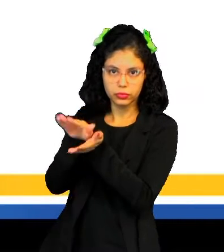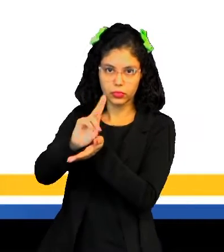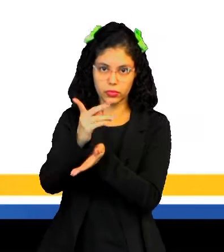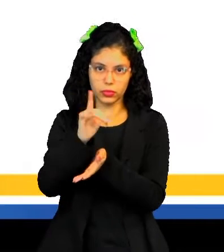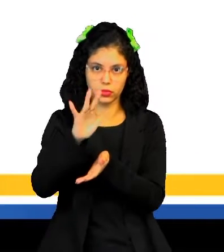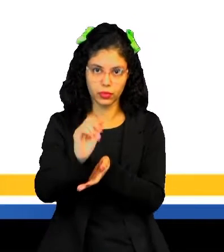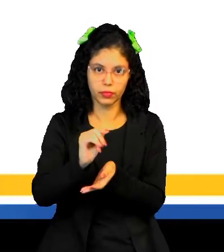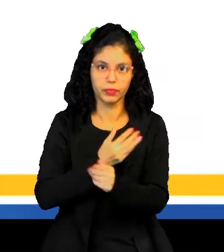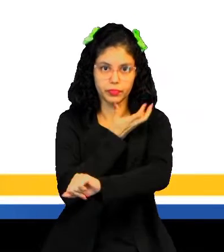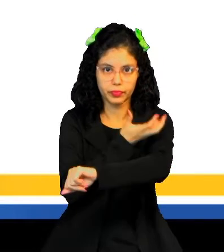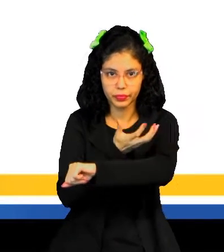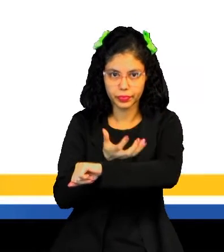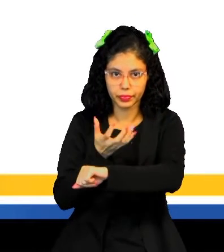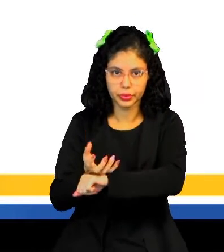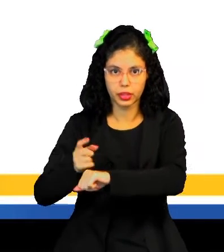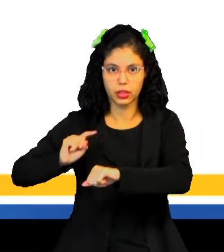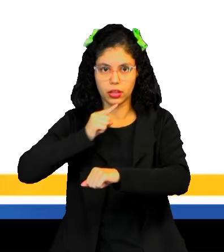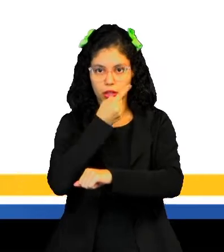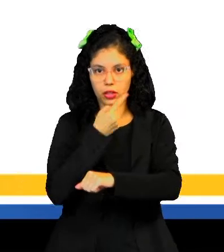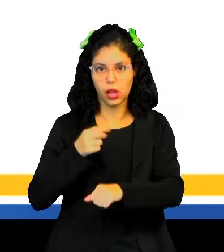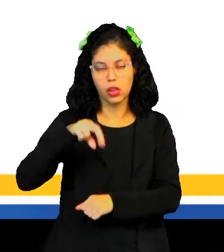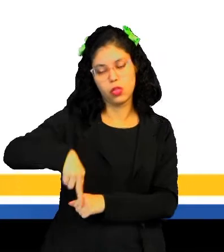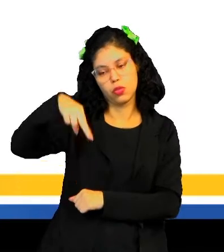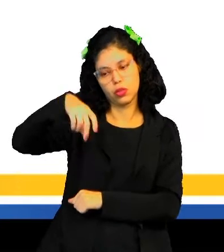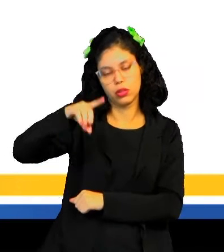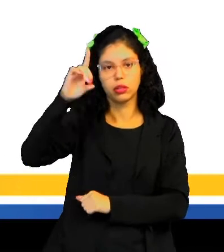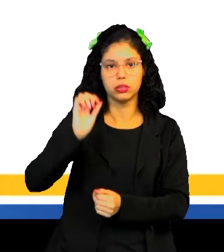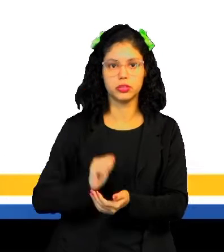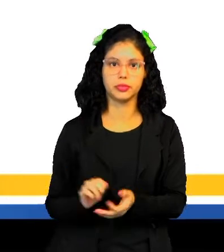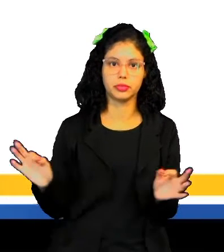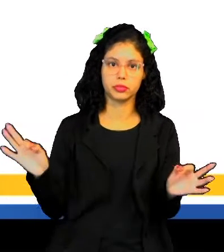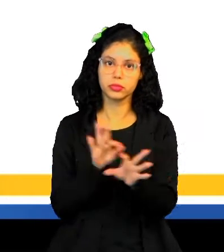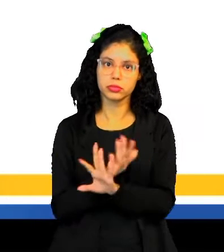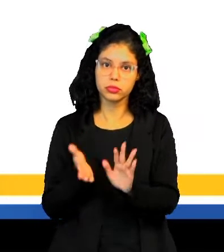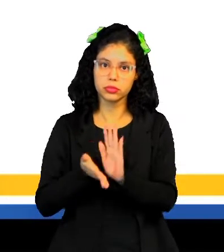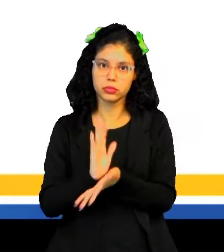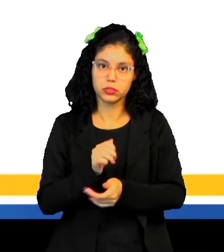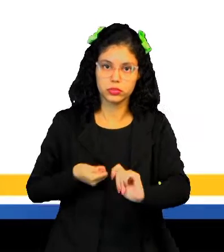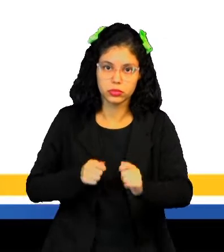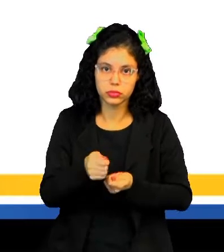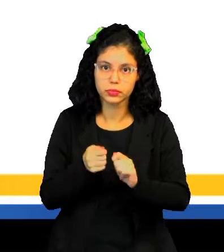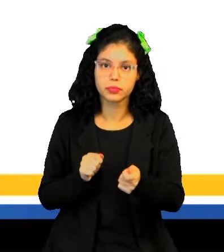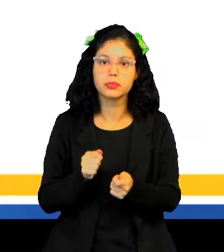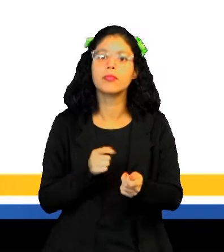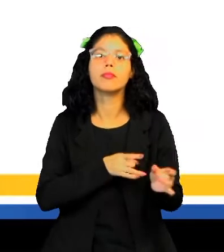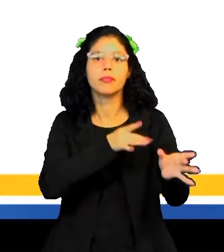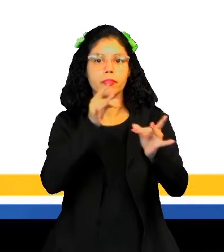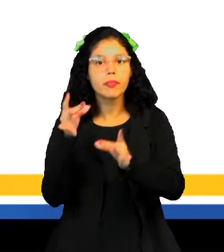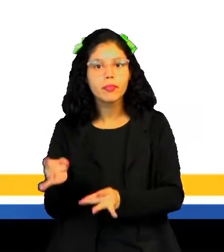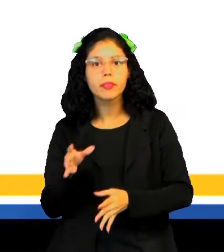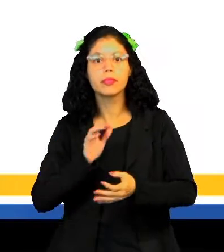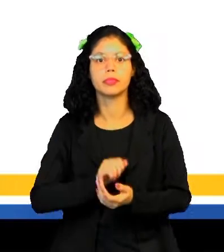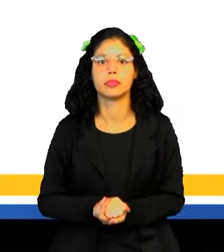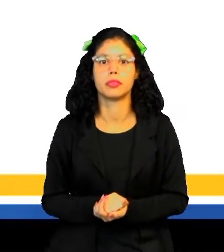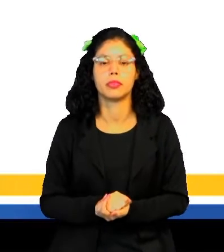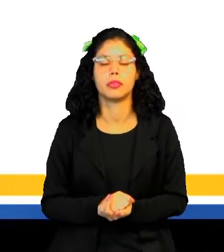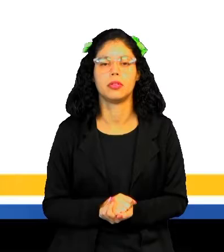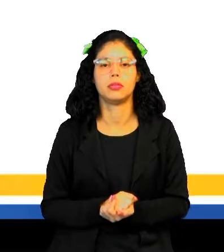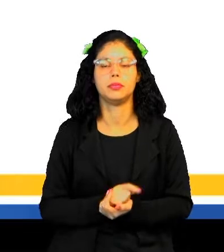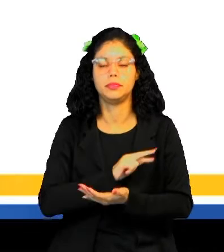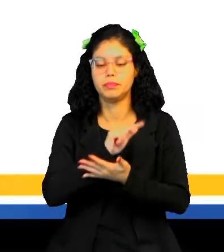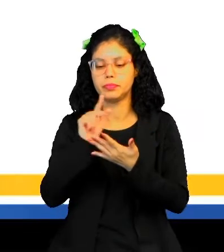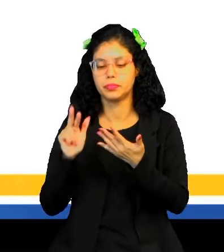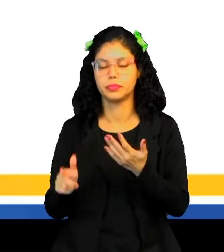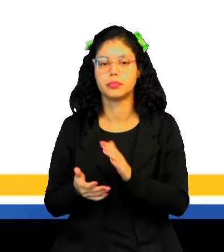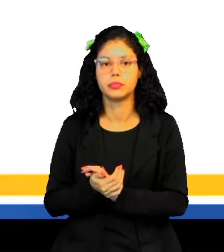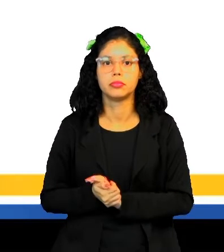holandeses, né? Que plantavam a cana-de-açúcar do Nordeste, né? E acabavam dominando aí esse mercado por um vasto